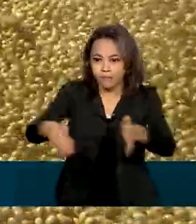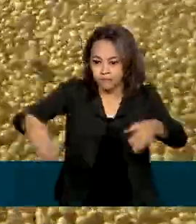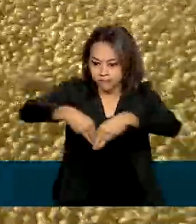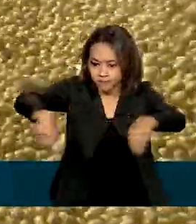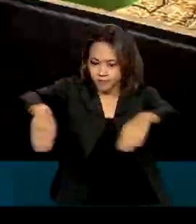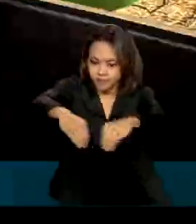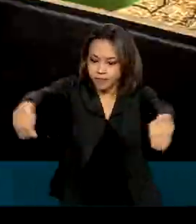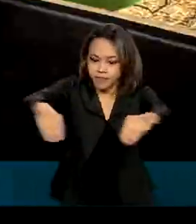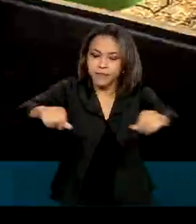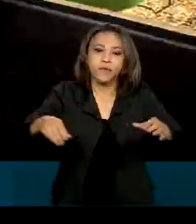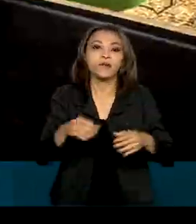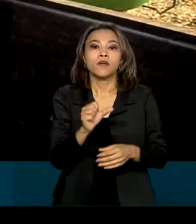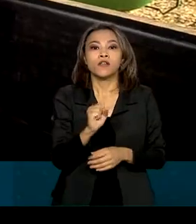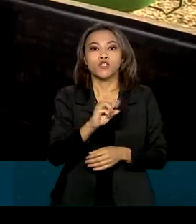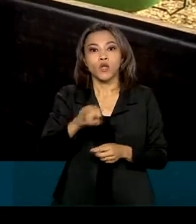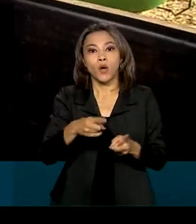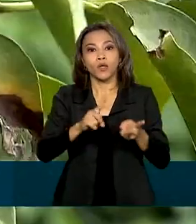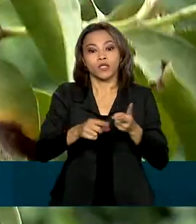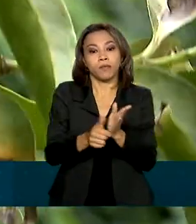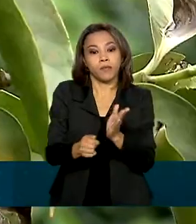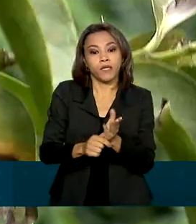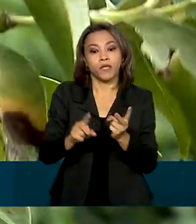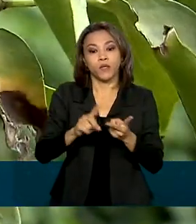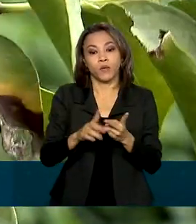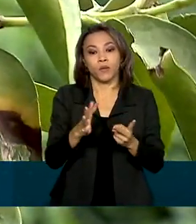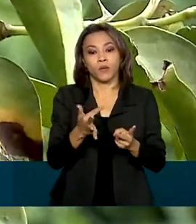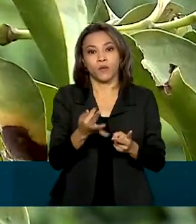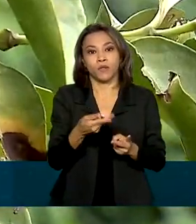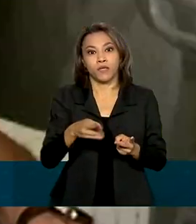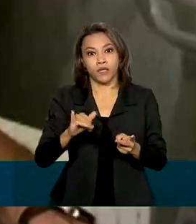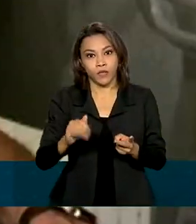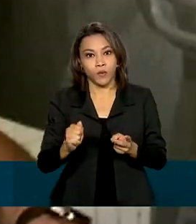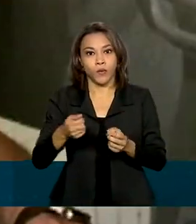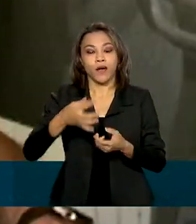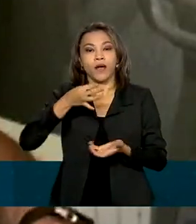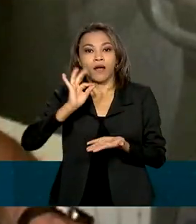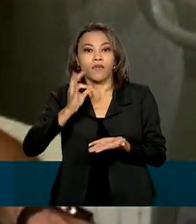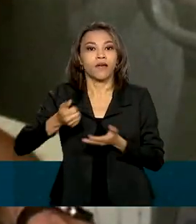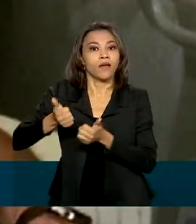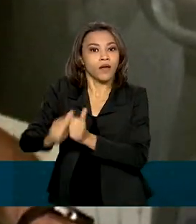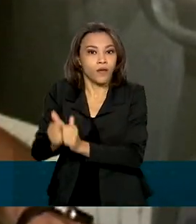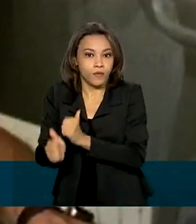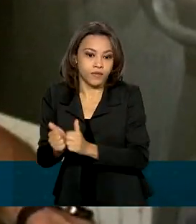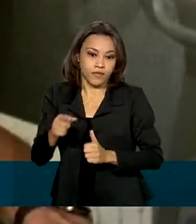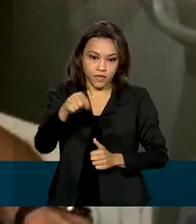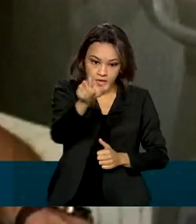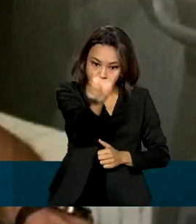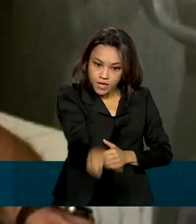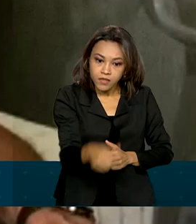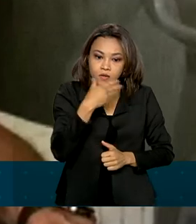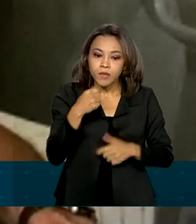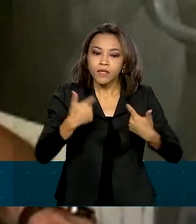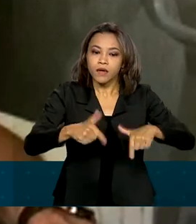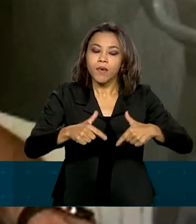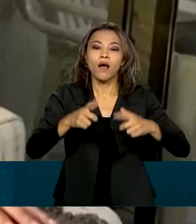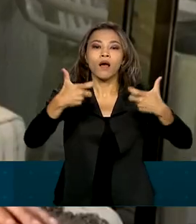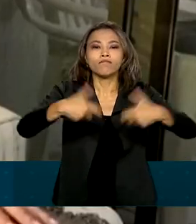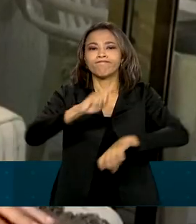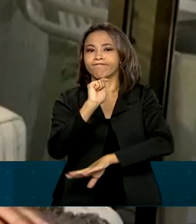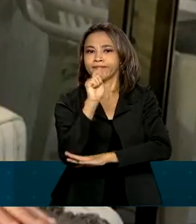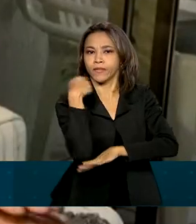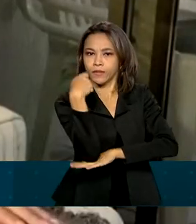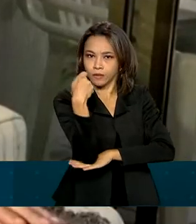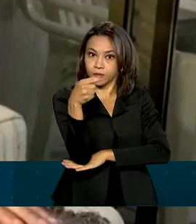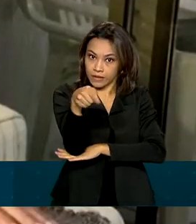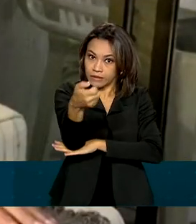estão a soja, o milho, o trigo, o café e o arroz. Seu Carlos é produtor no Rio Grande do Sul.